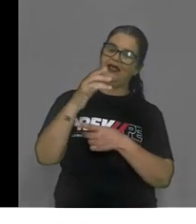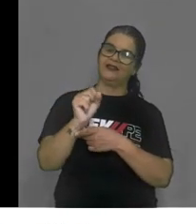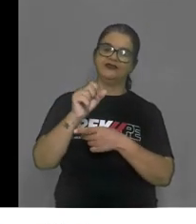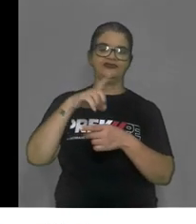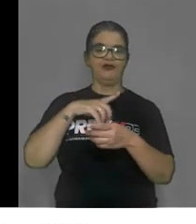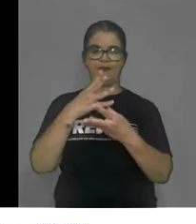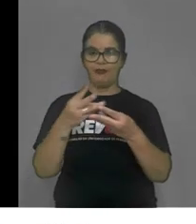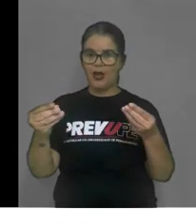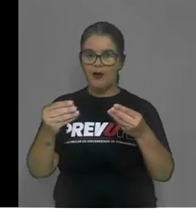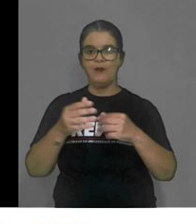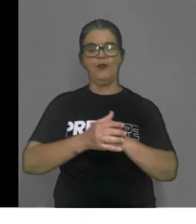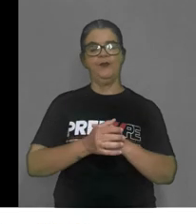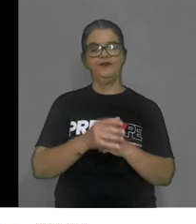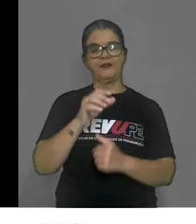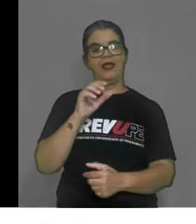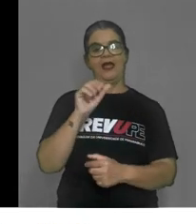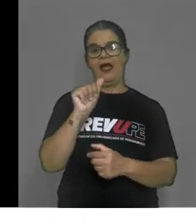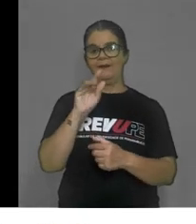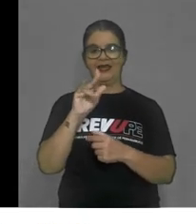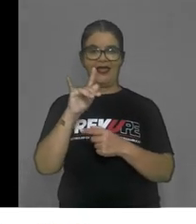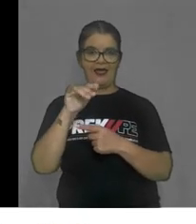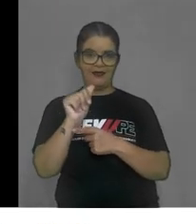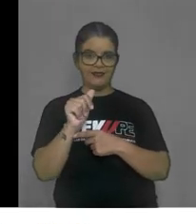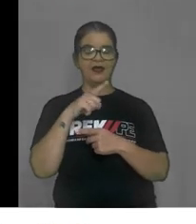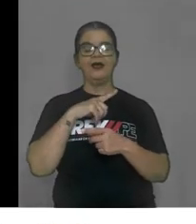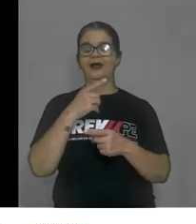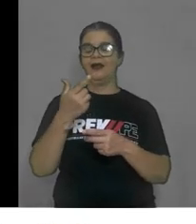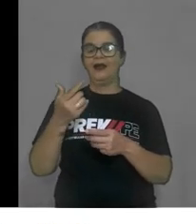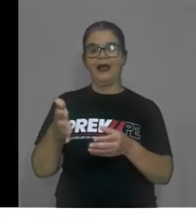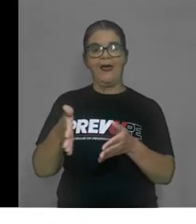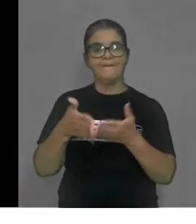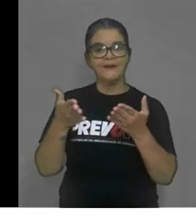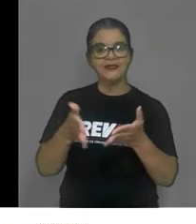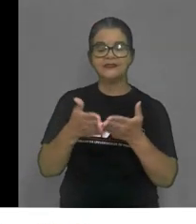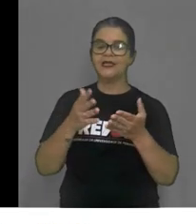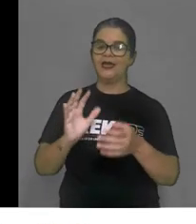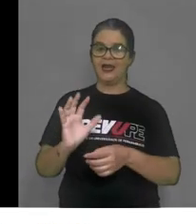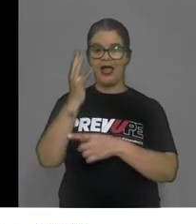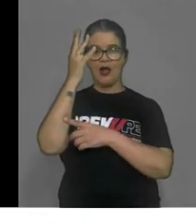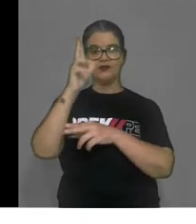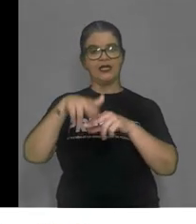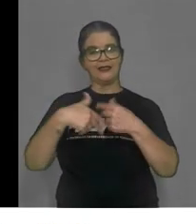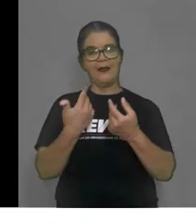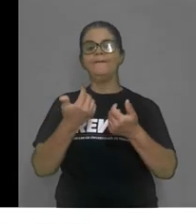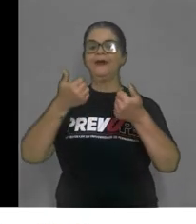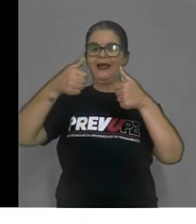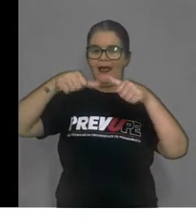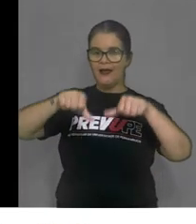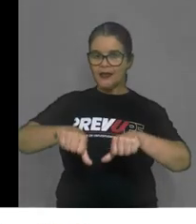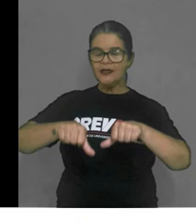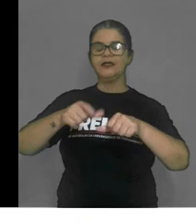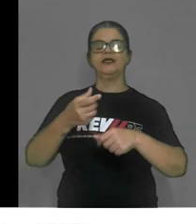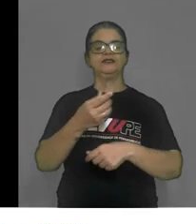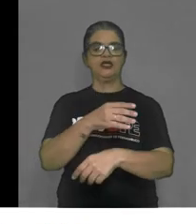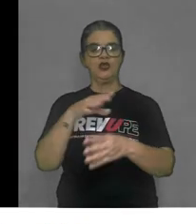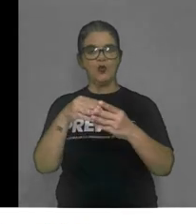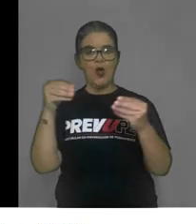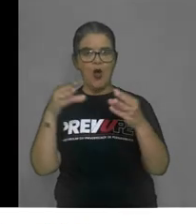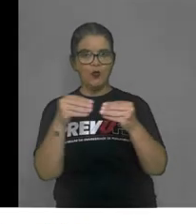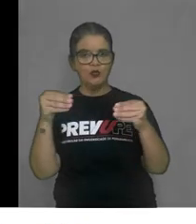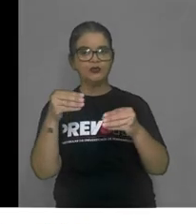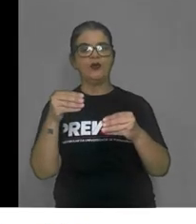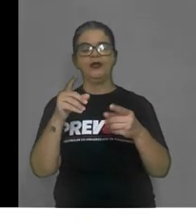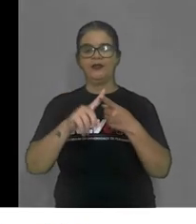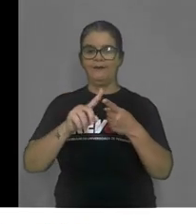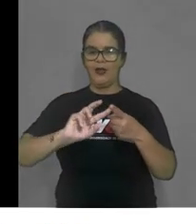a miséria causada pela crise do algodão e pelo aumento de impostos